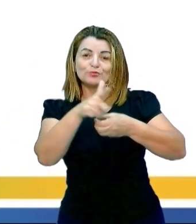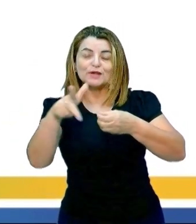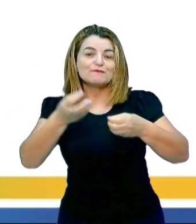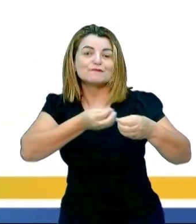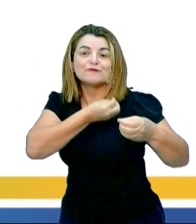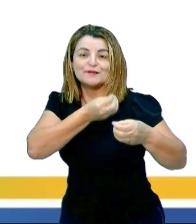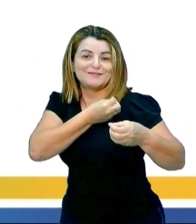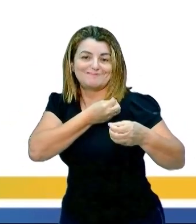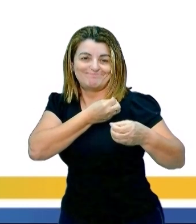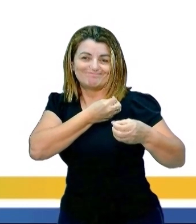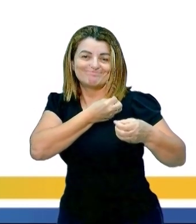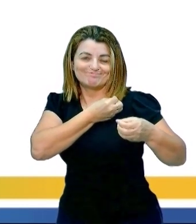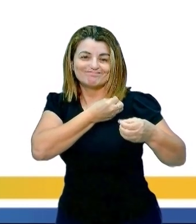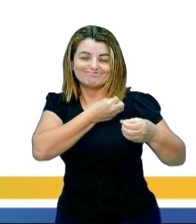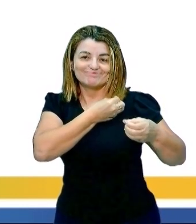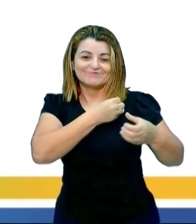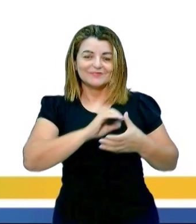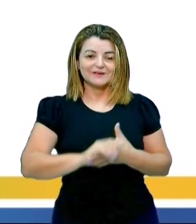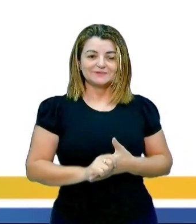fotossíntese.